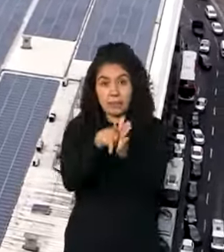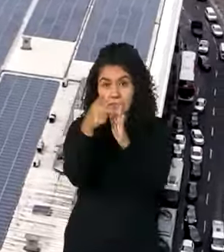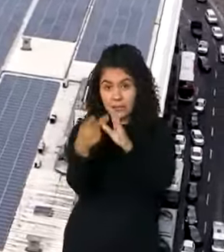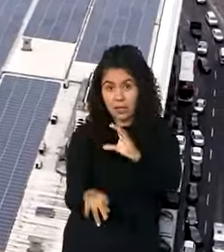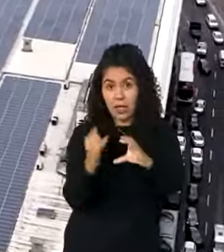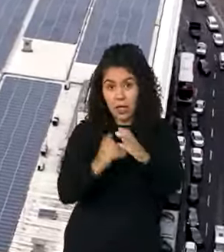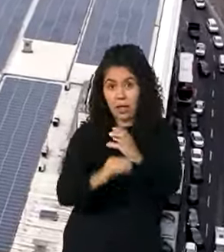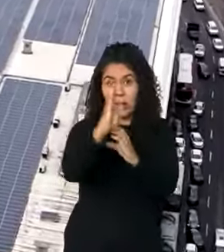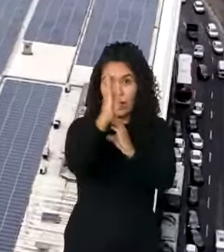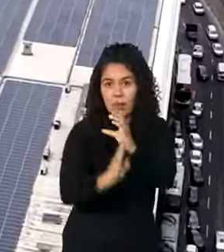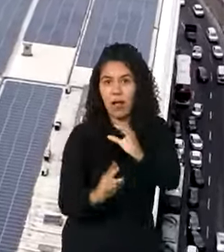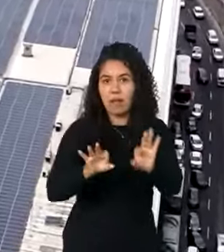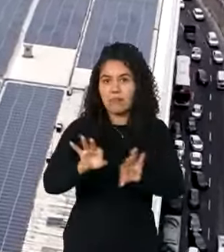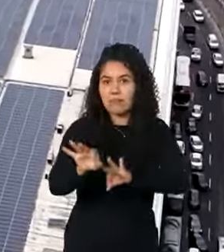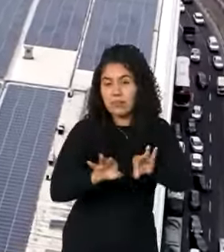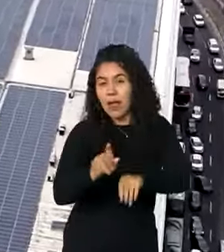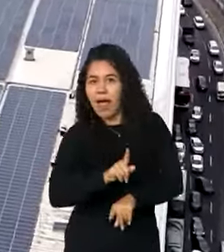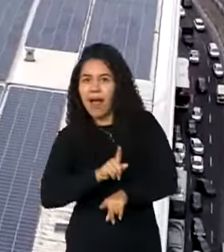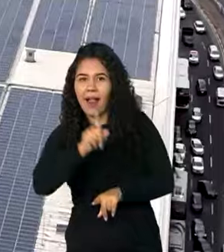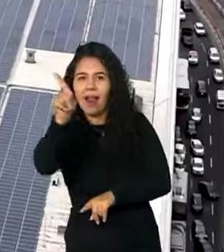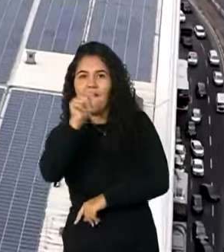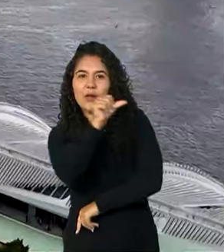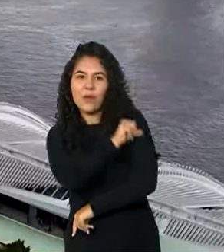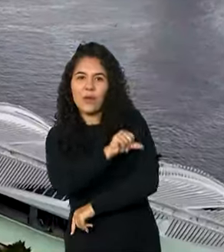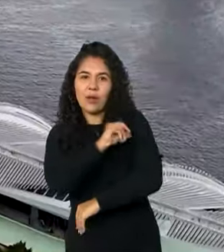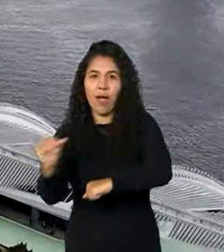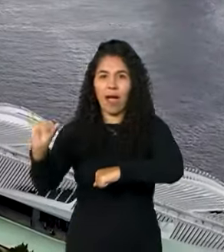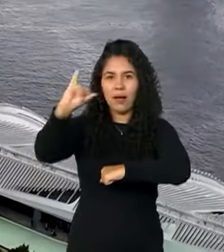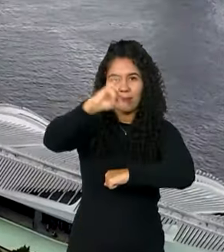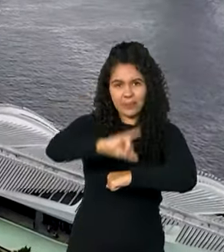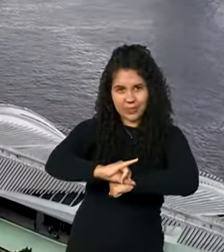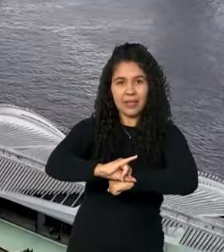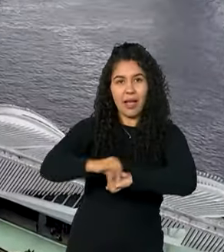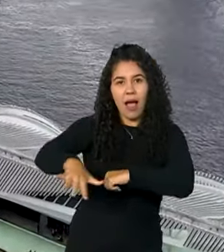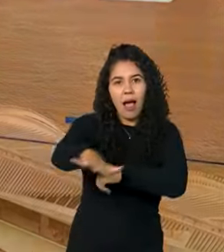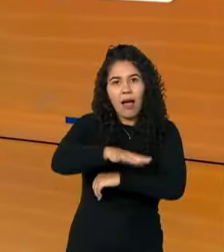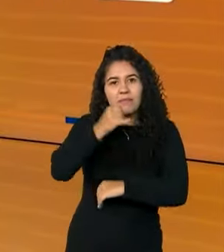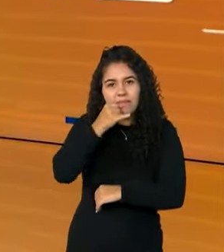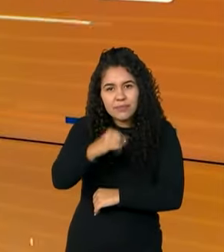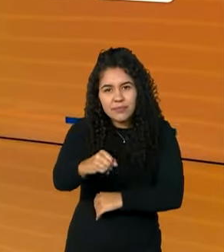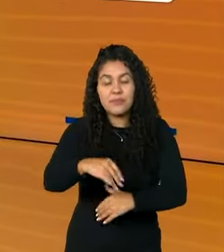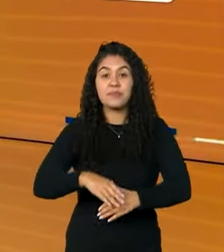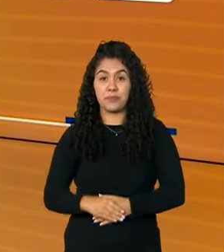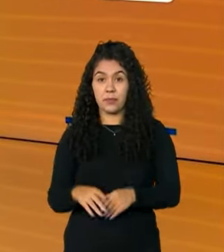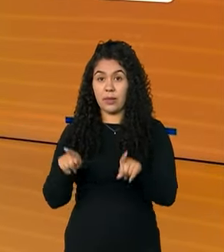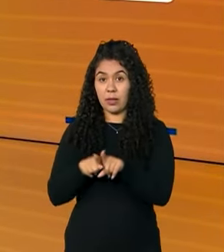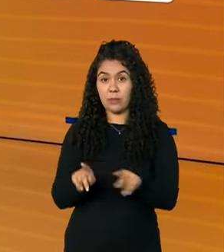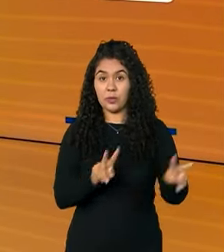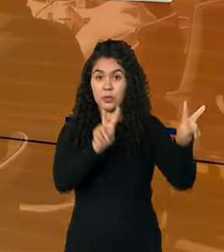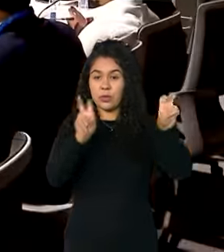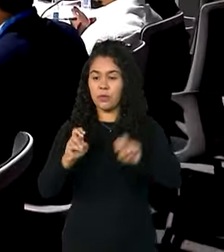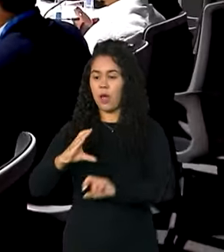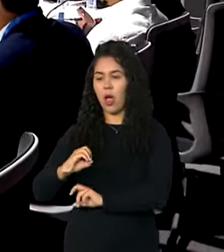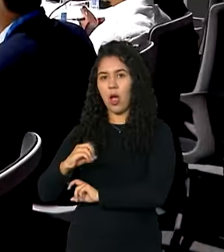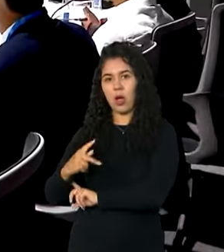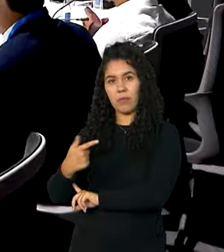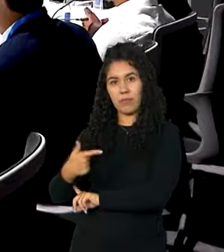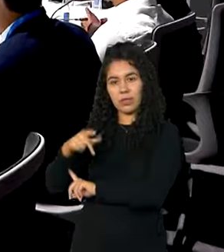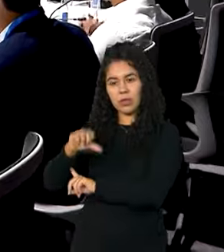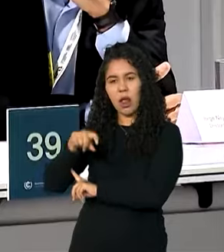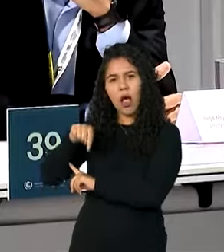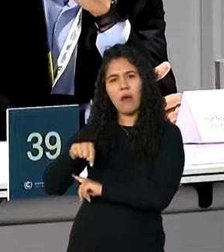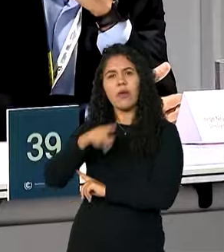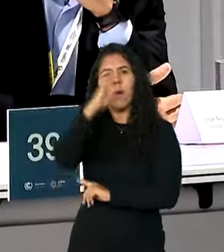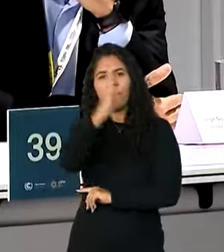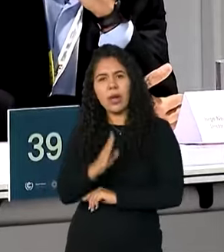estúdio montado no Boulevard do Porto Maravilha, no centro da capital fluminense. Na COP29, Brasil formaliza